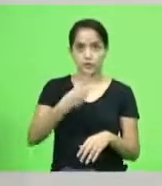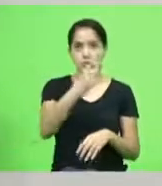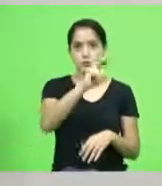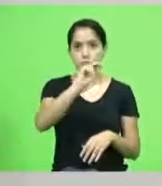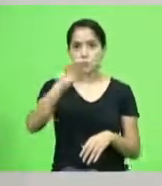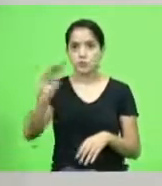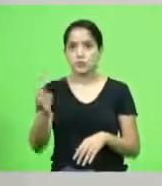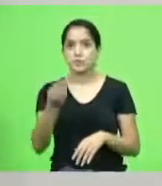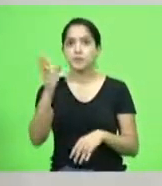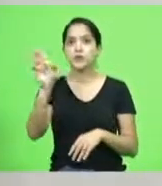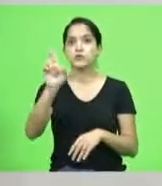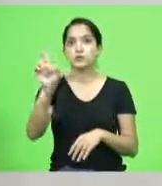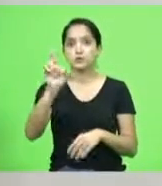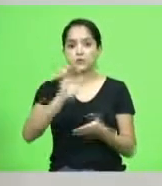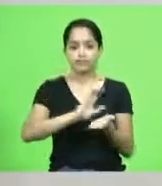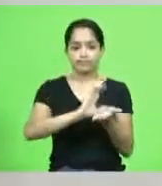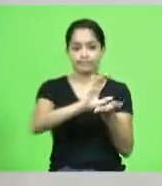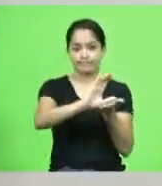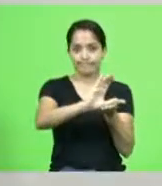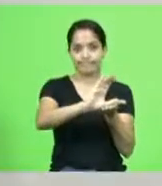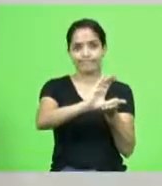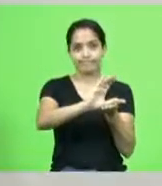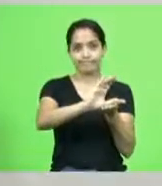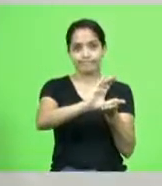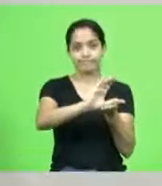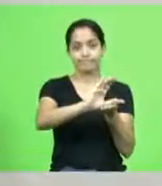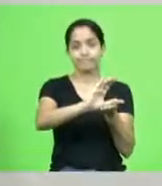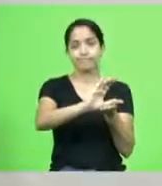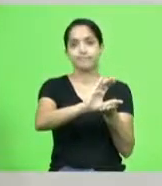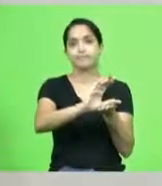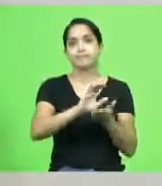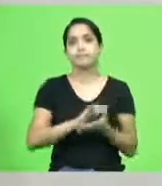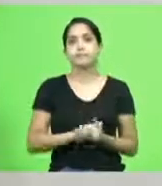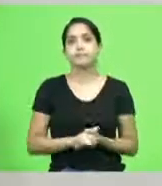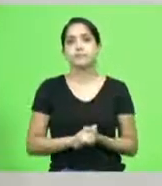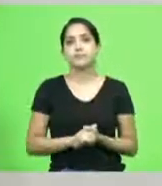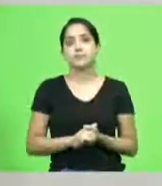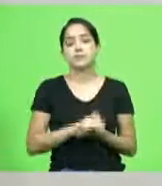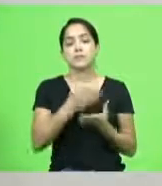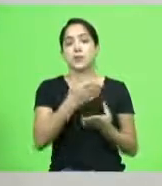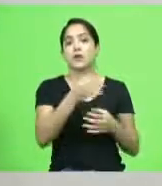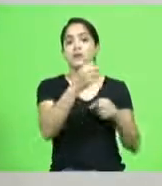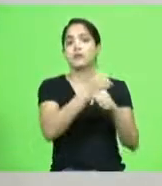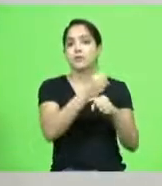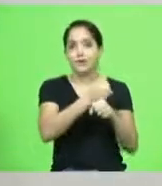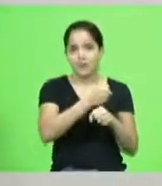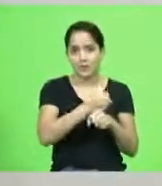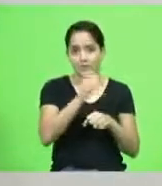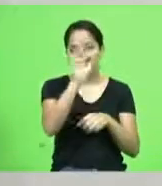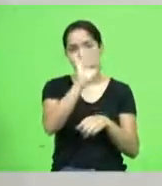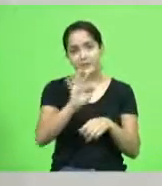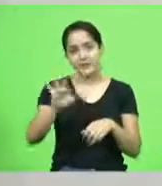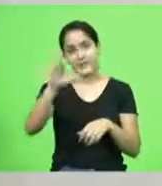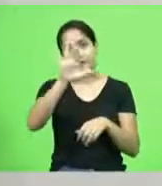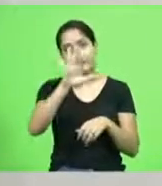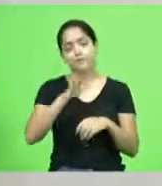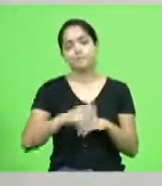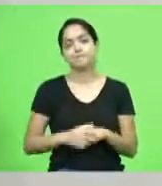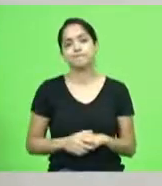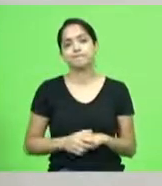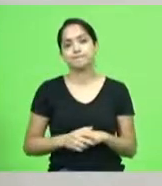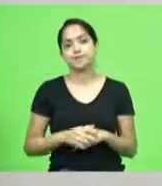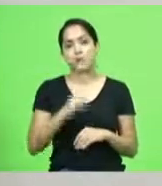dos catarinenses numa obra federal a